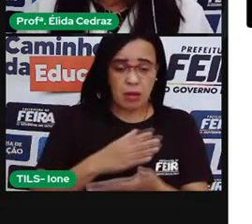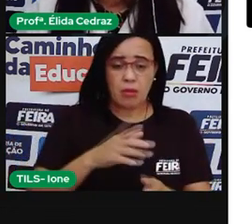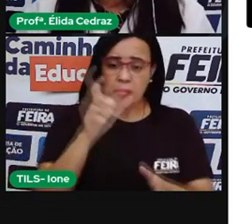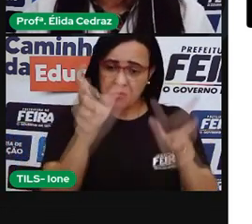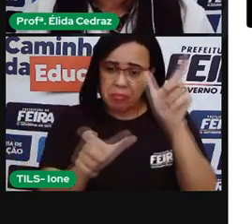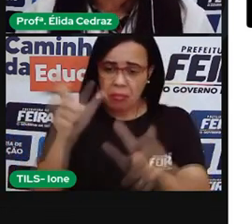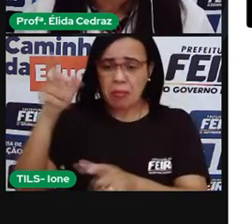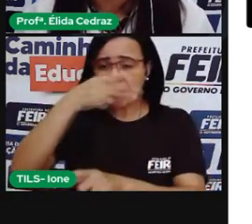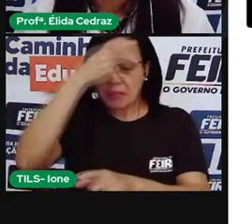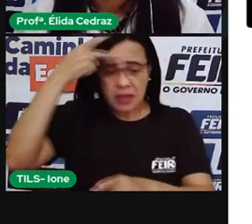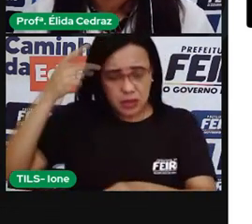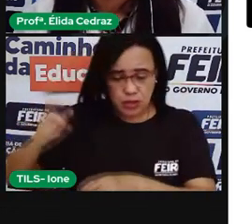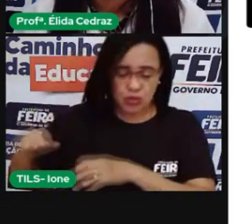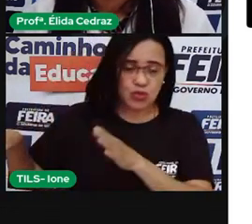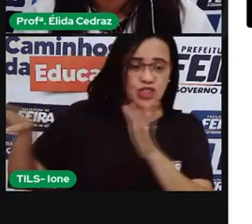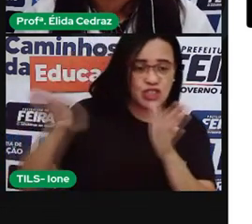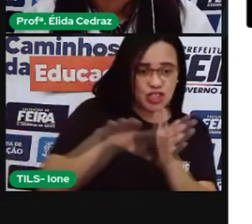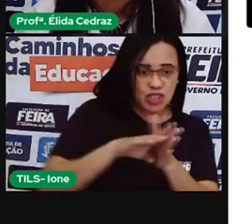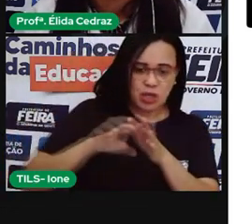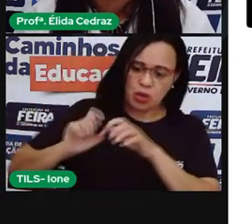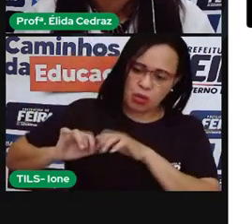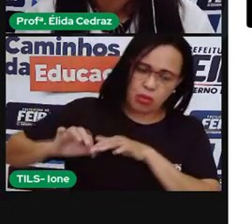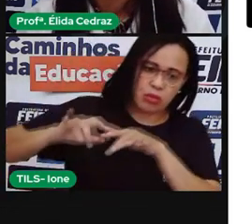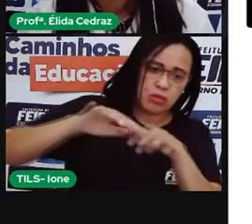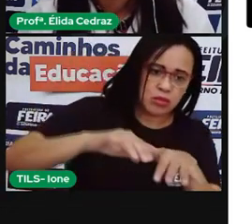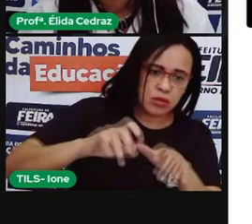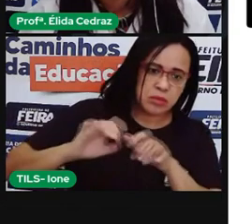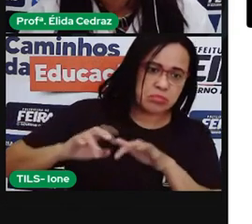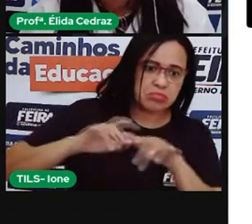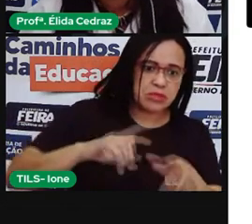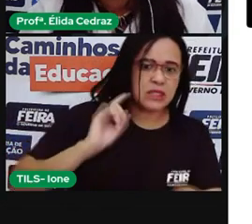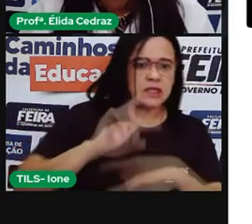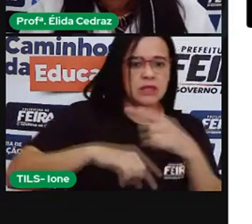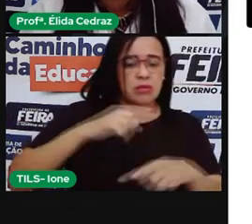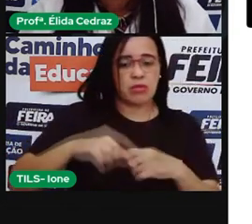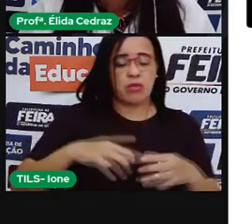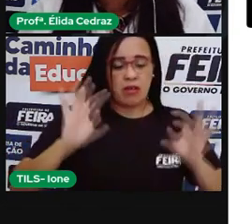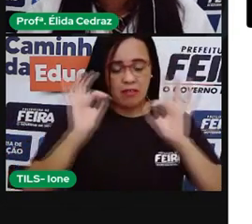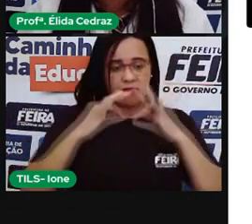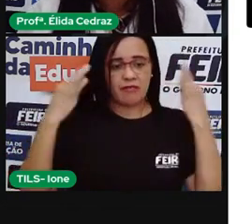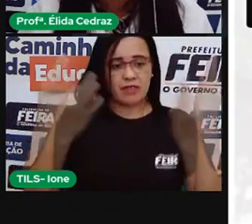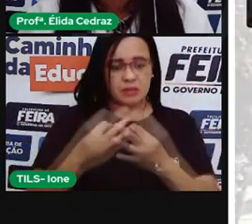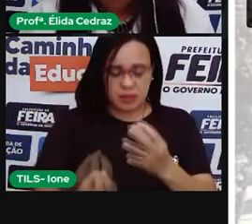famílias e contribuíram para a diversidade cultural brasileira.